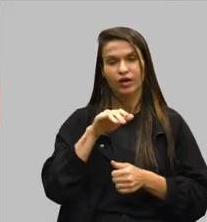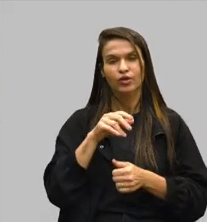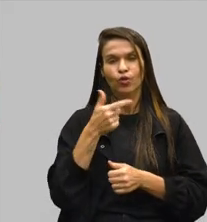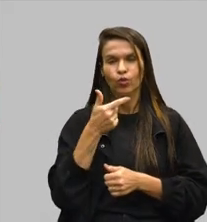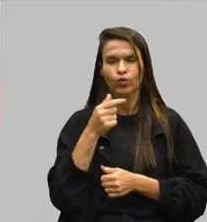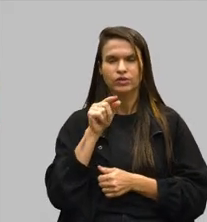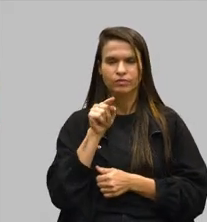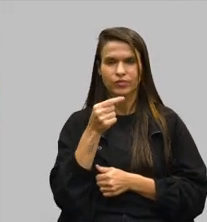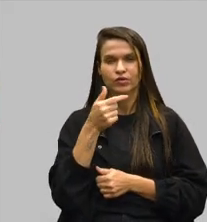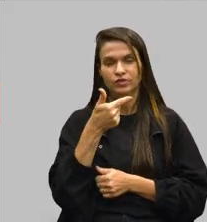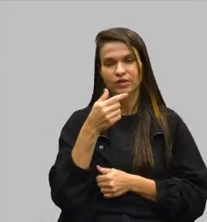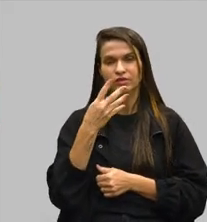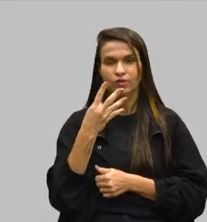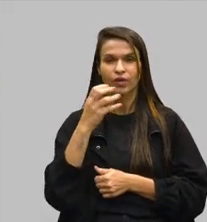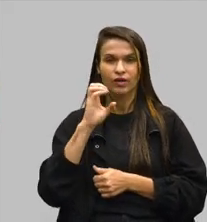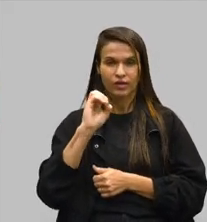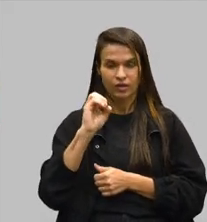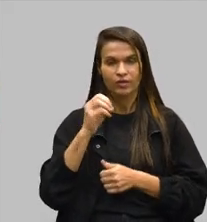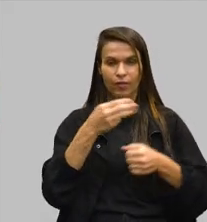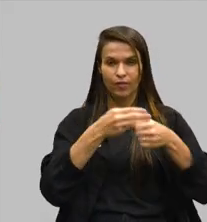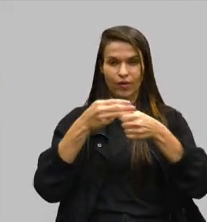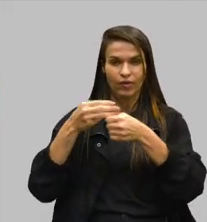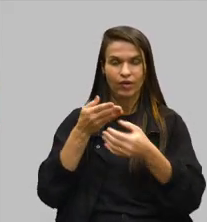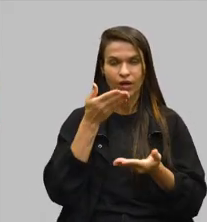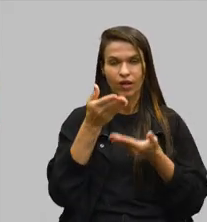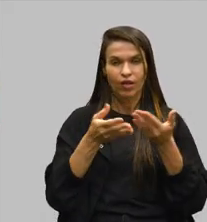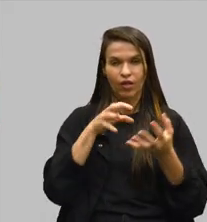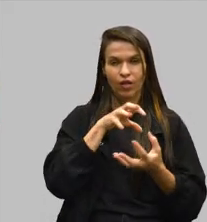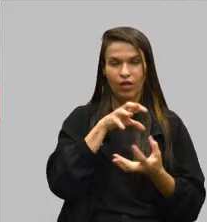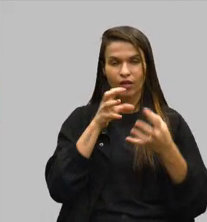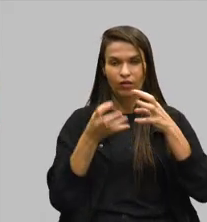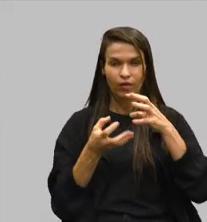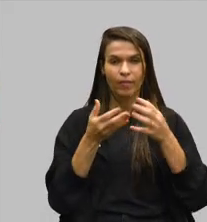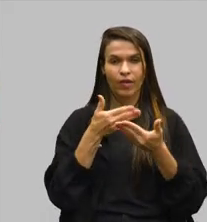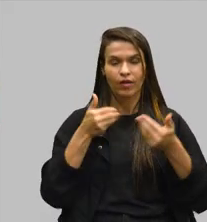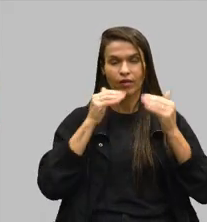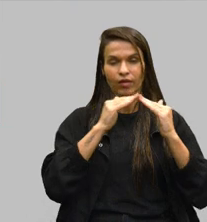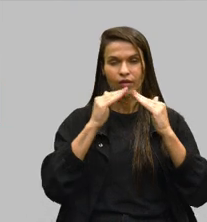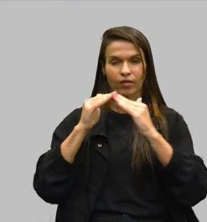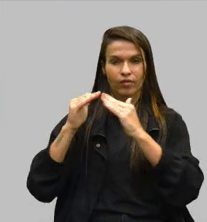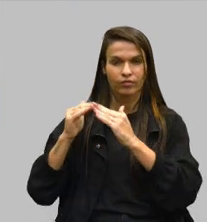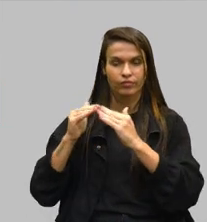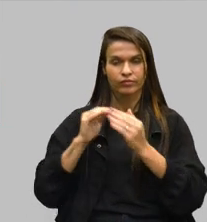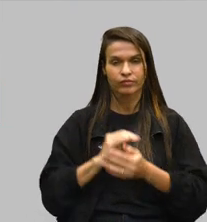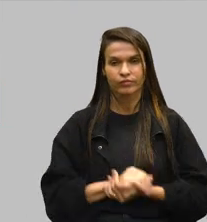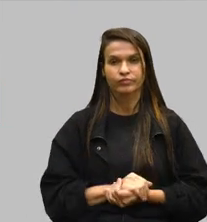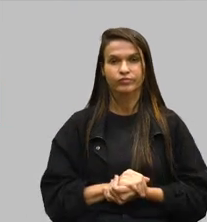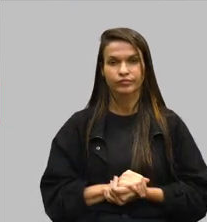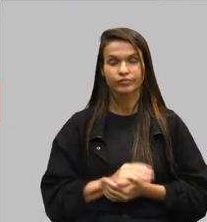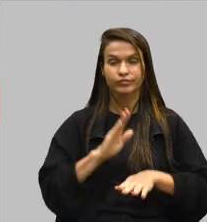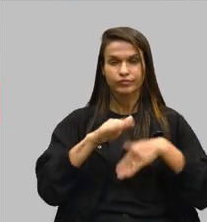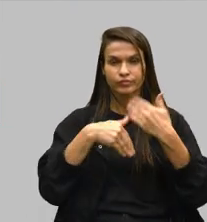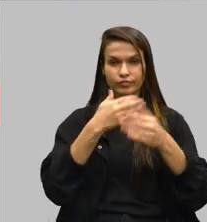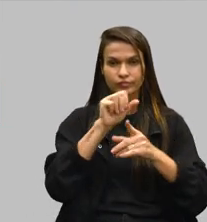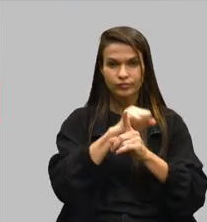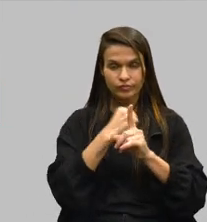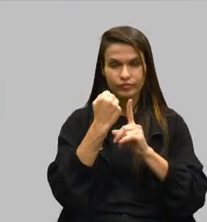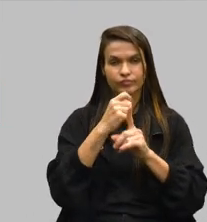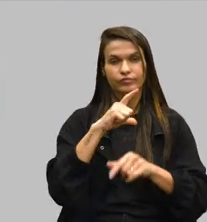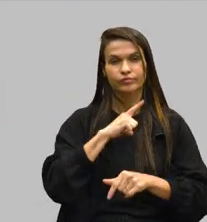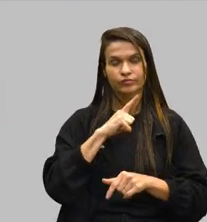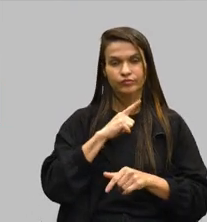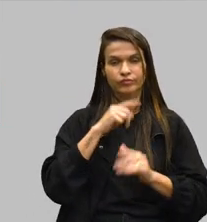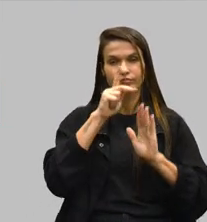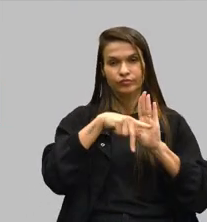.240 domicílios atendidos com reformas e melhorias habitacionais. No desenvolvimento social, nós temos o Plano